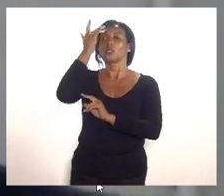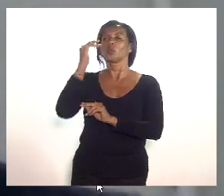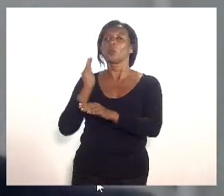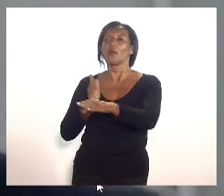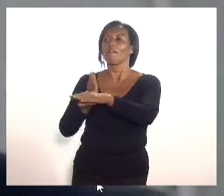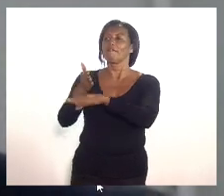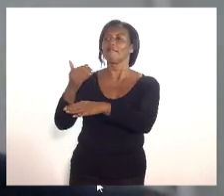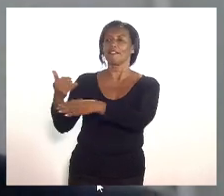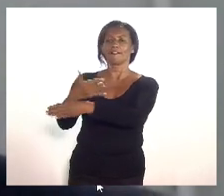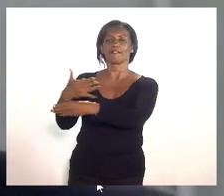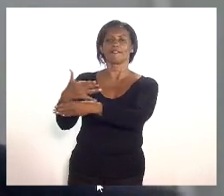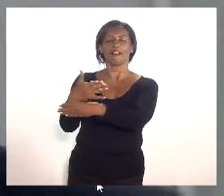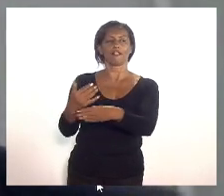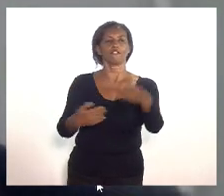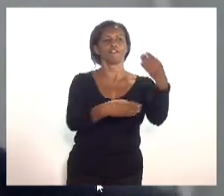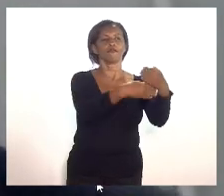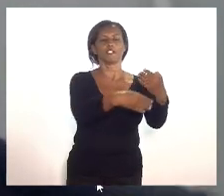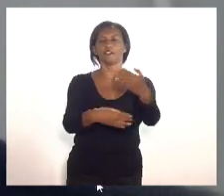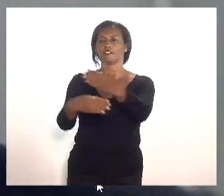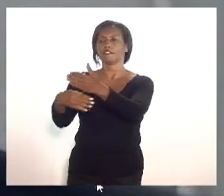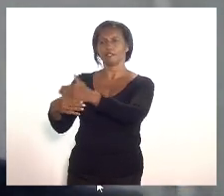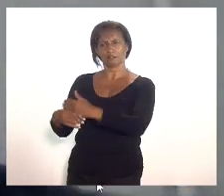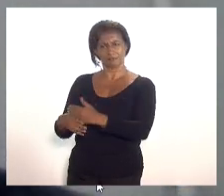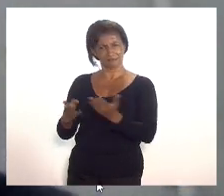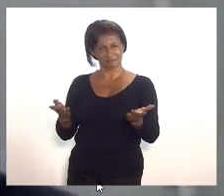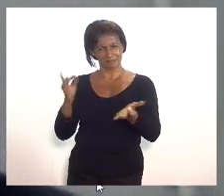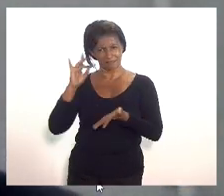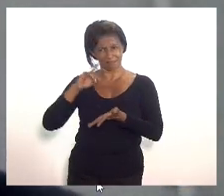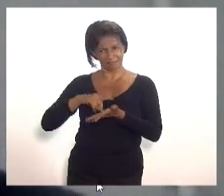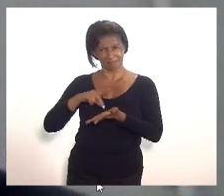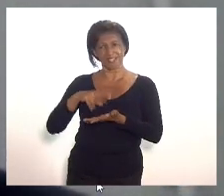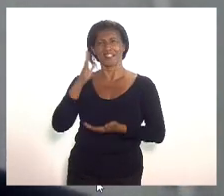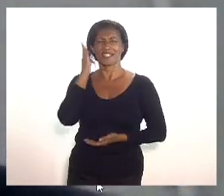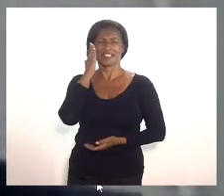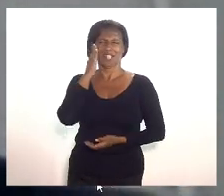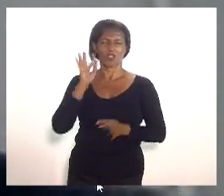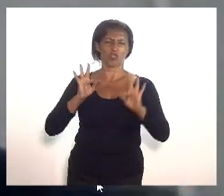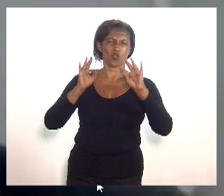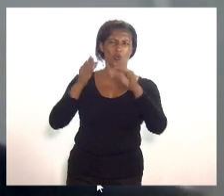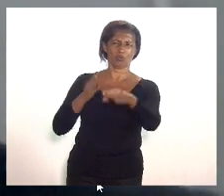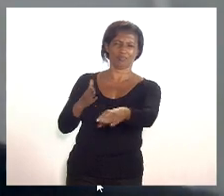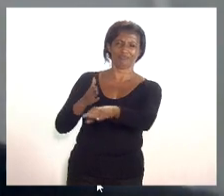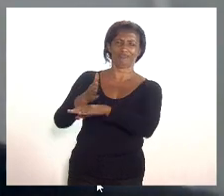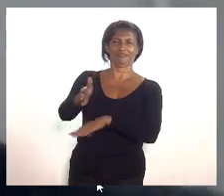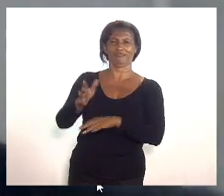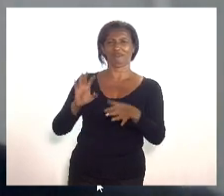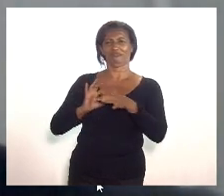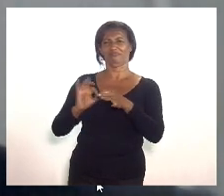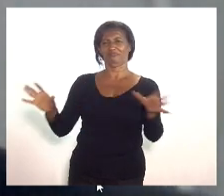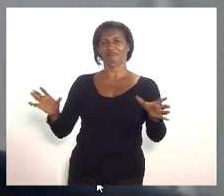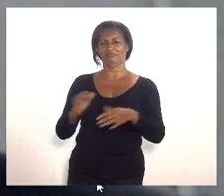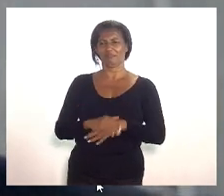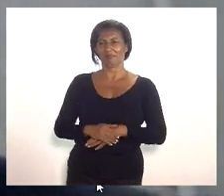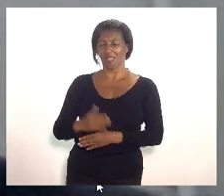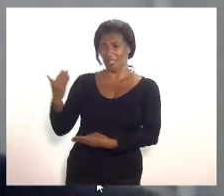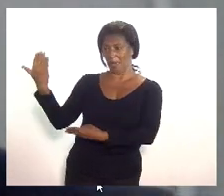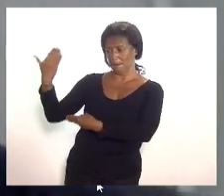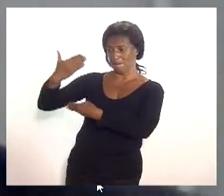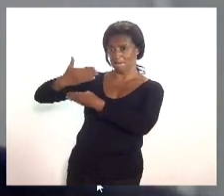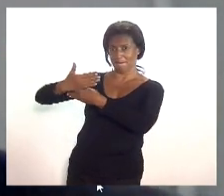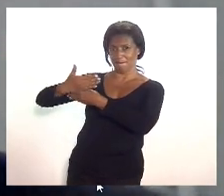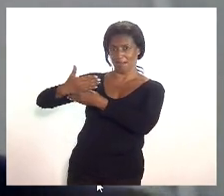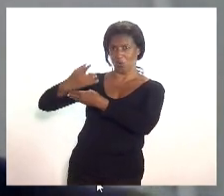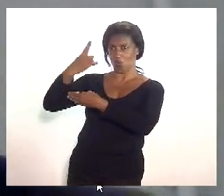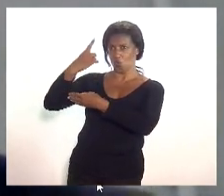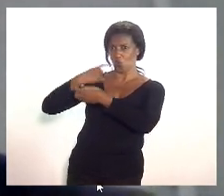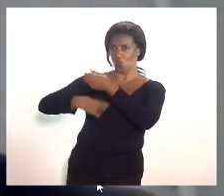cidade e na prática todos conseguem entrar na cidade a diferença é que a barreira sanitária que foi feita há